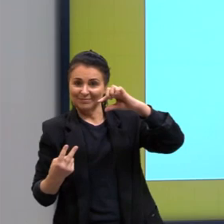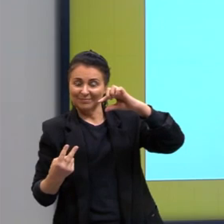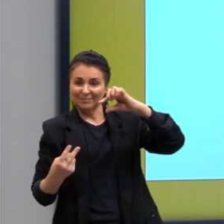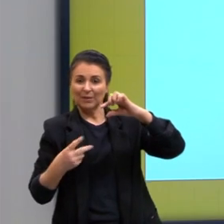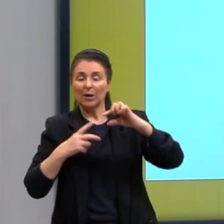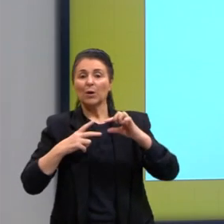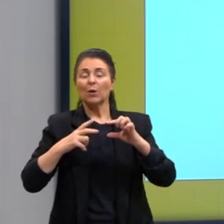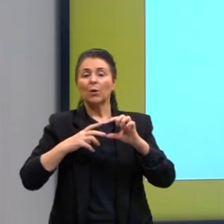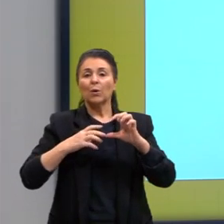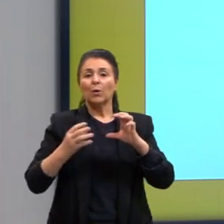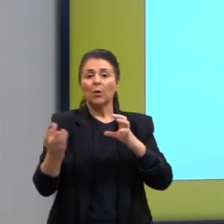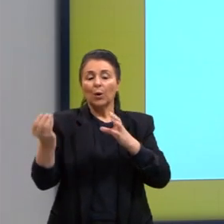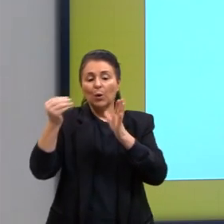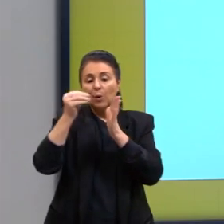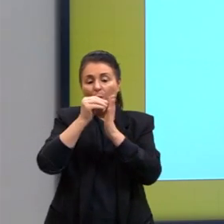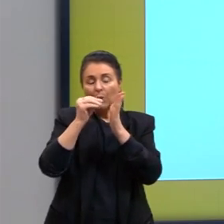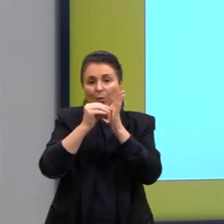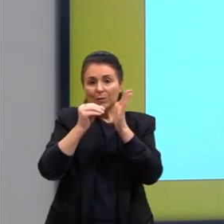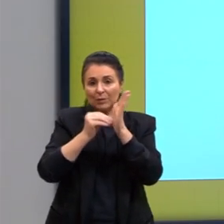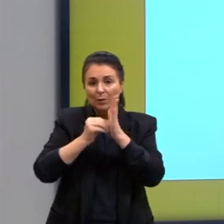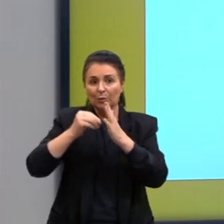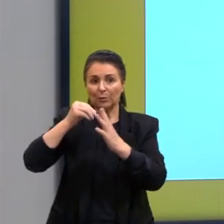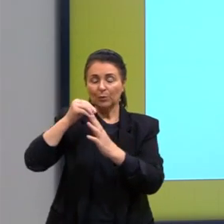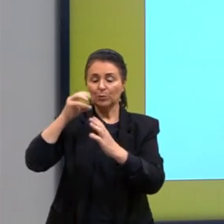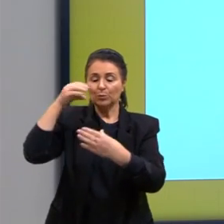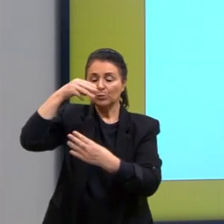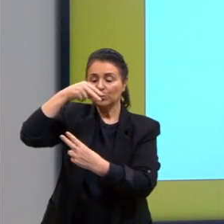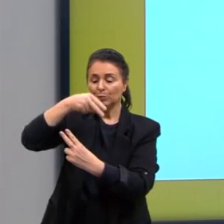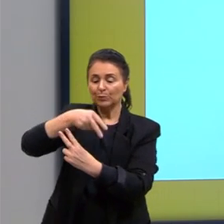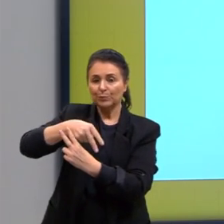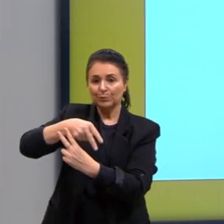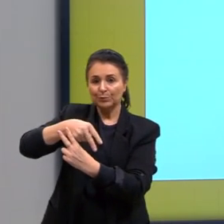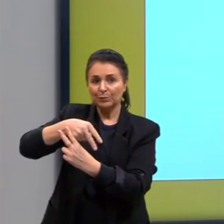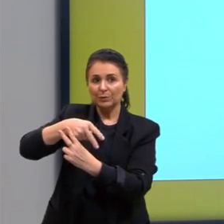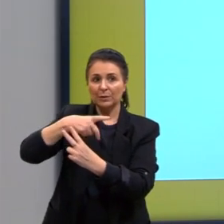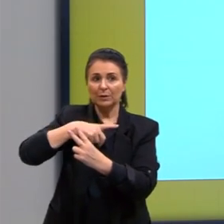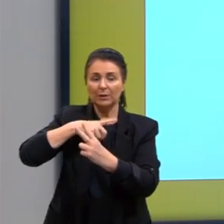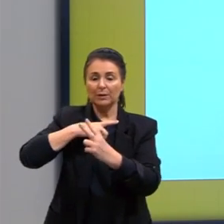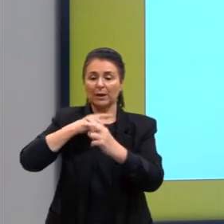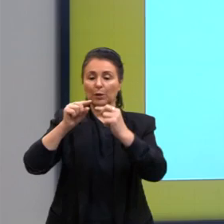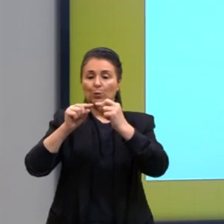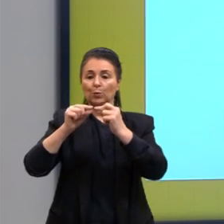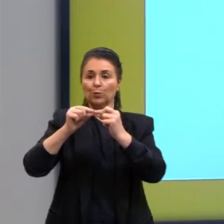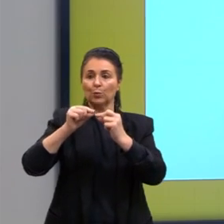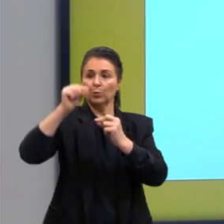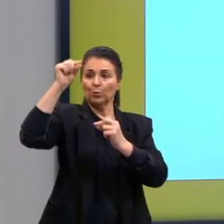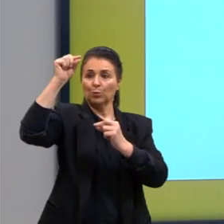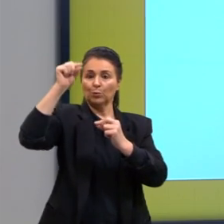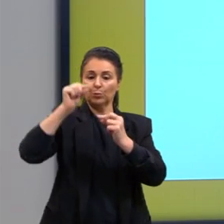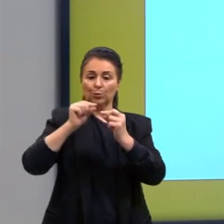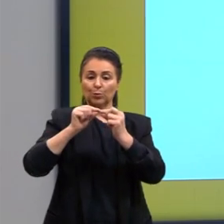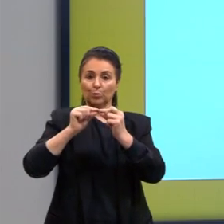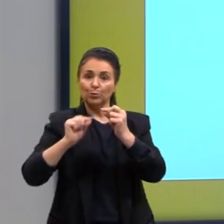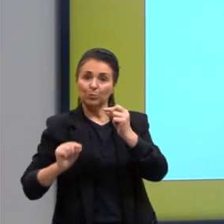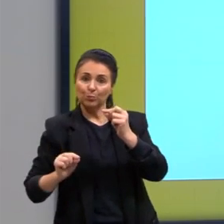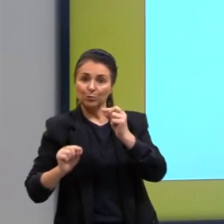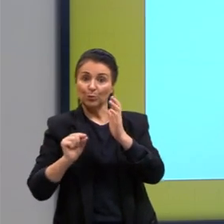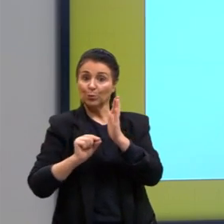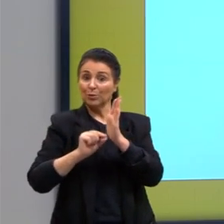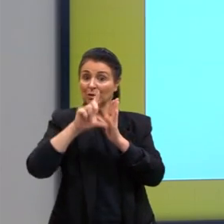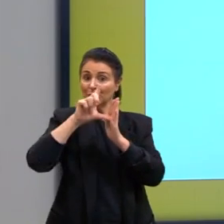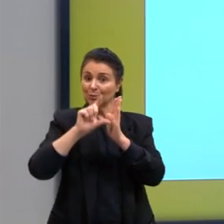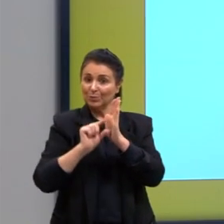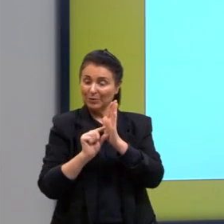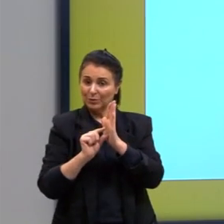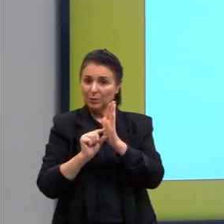A composição dos cromossomos, né? Então, ele é composto por um braço curto, um braço longo, e o centrômero, que